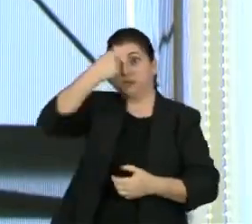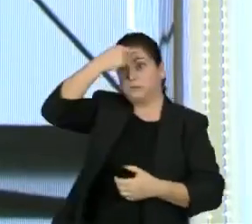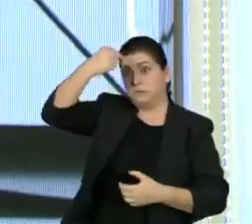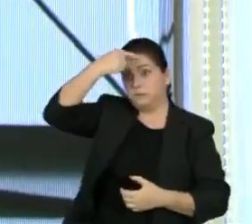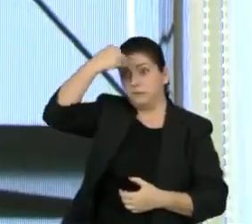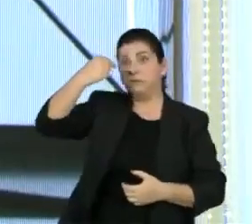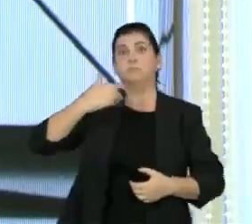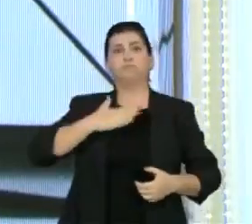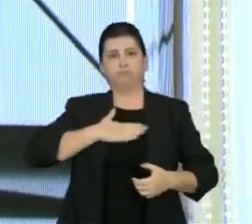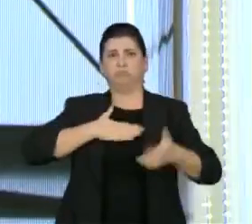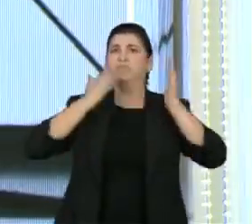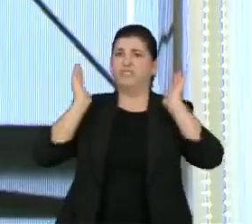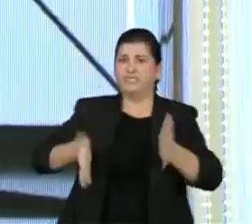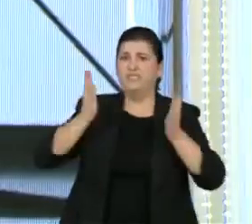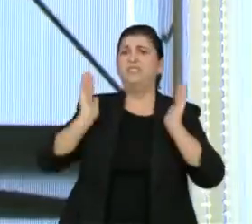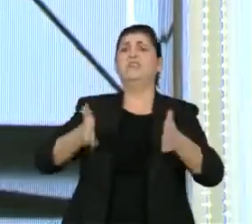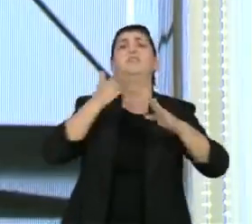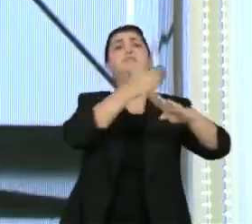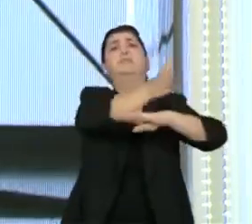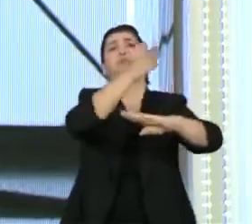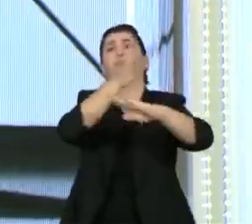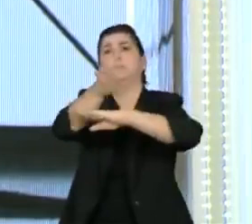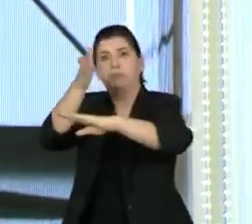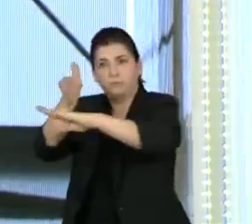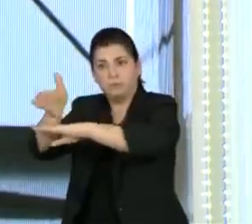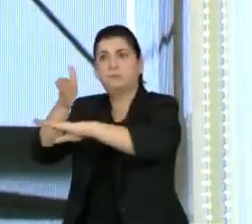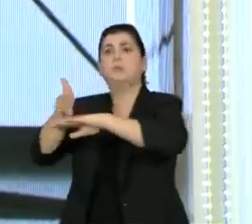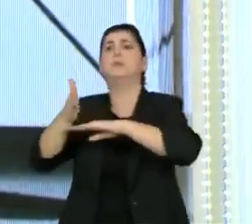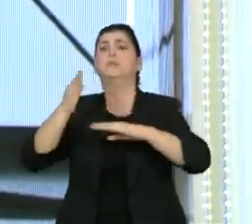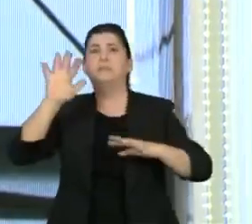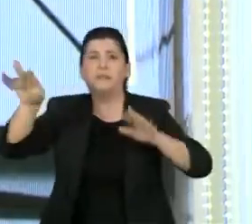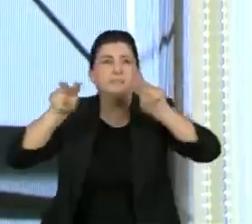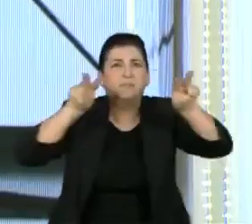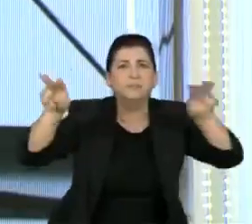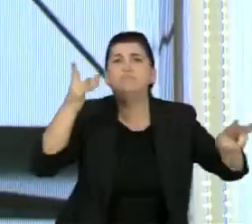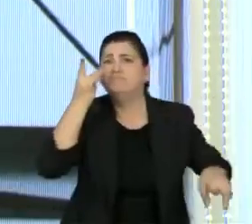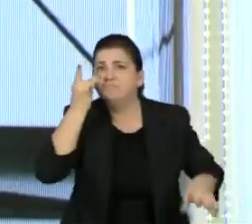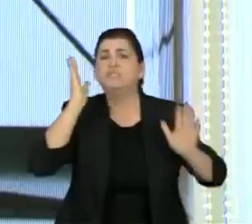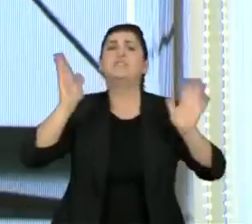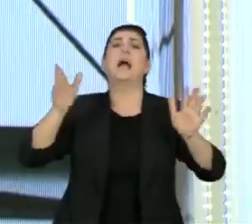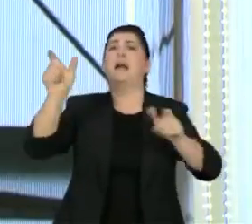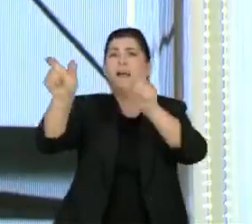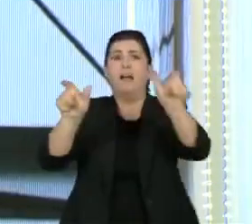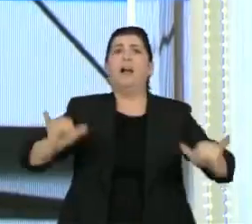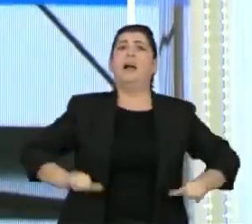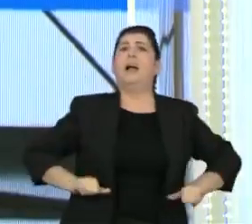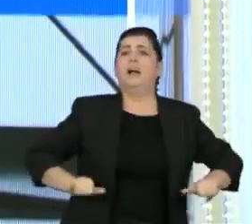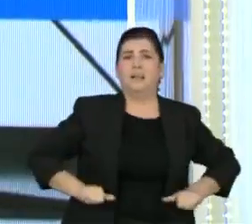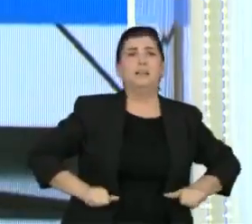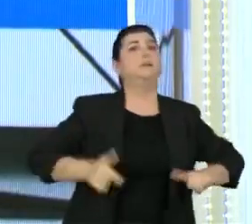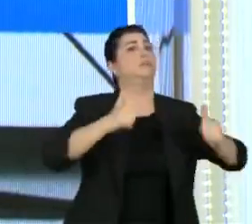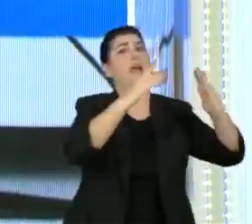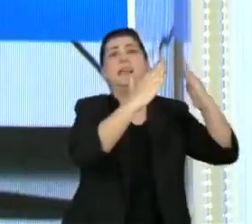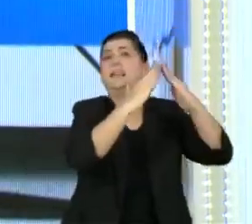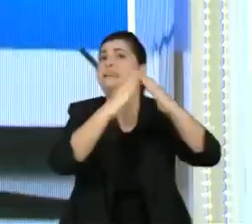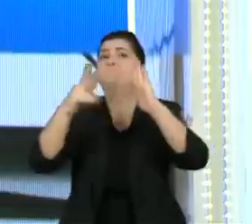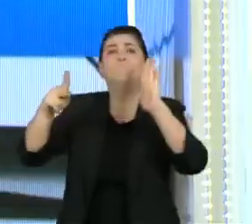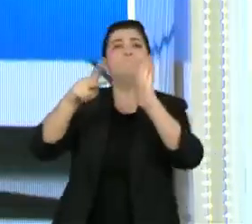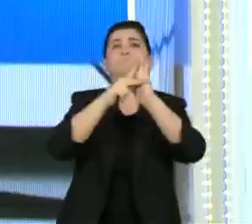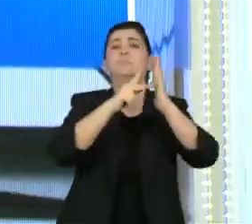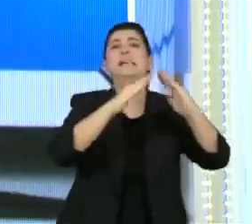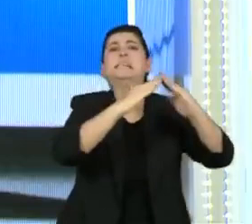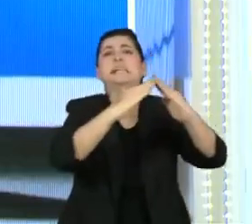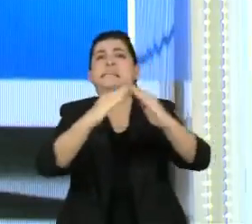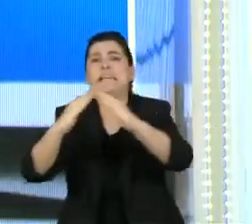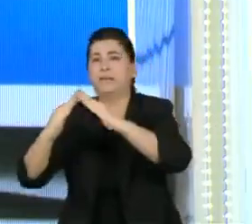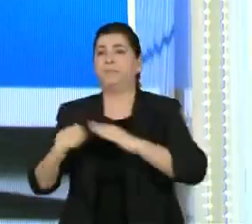várias comunidades. O sofrimento das pessoas por falta de moradia popular é terrível. Nós precisamos trazer